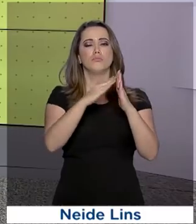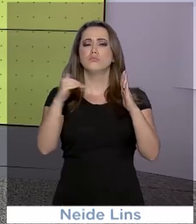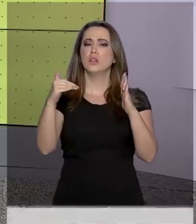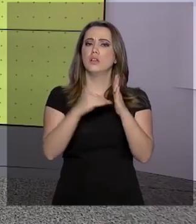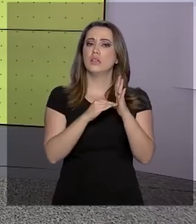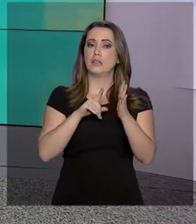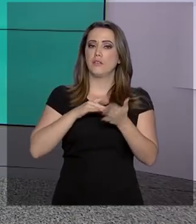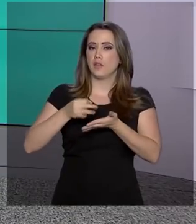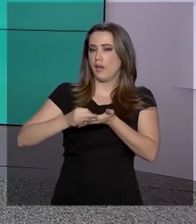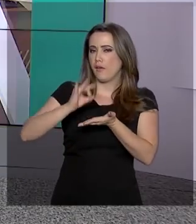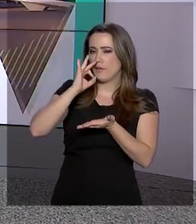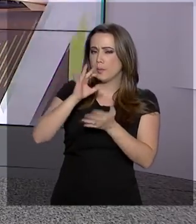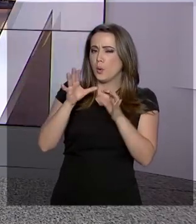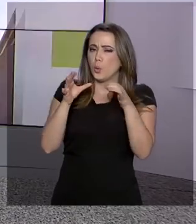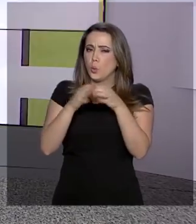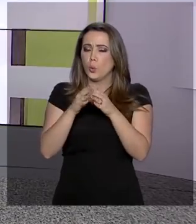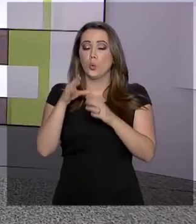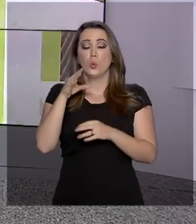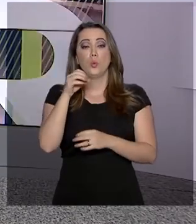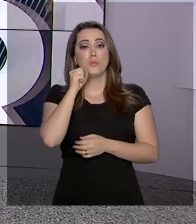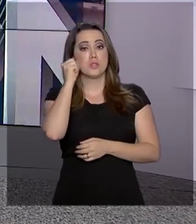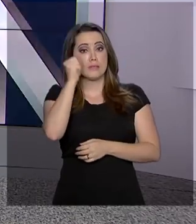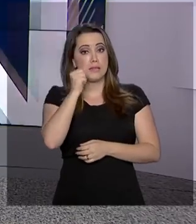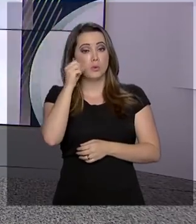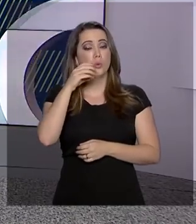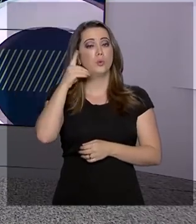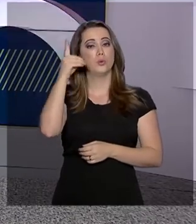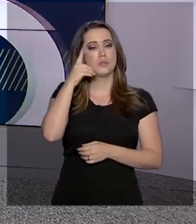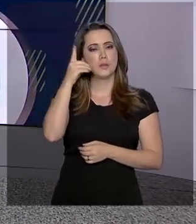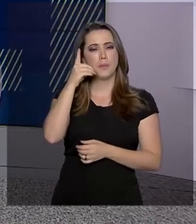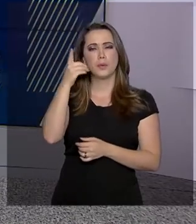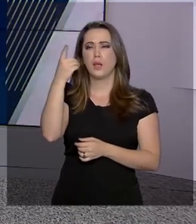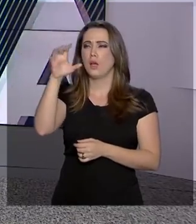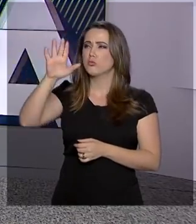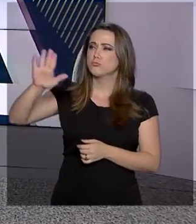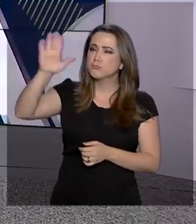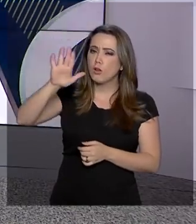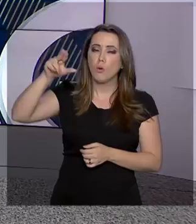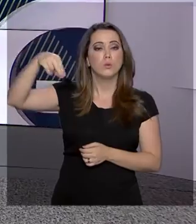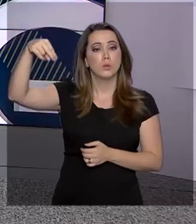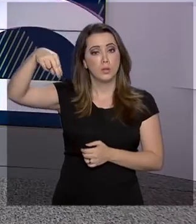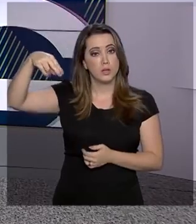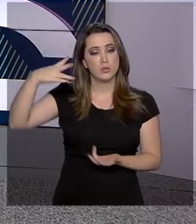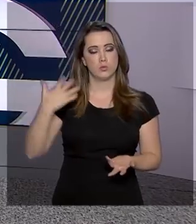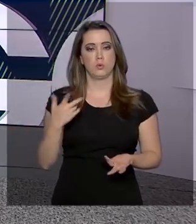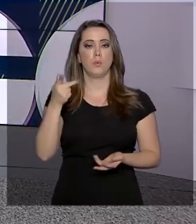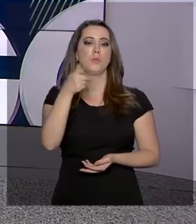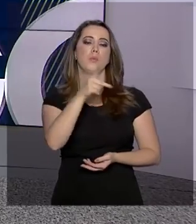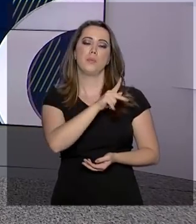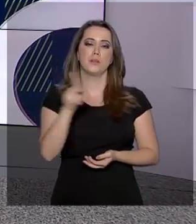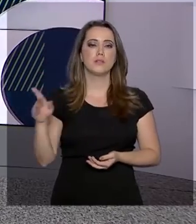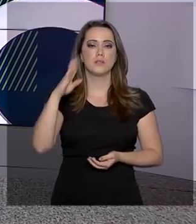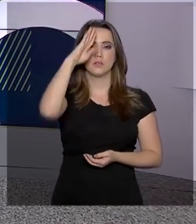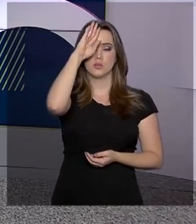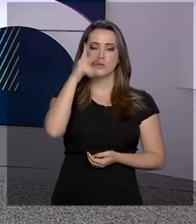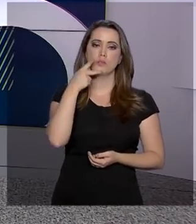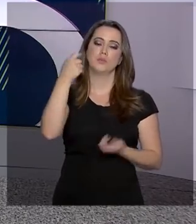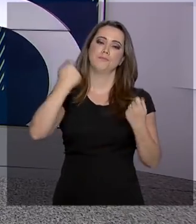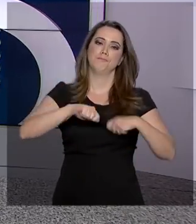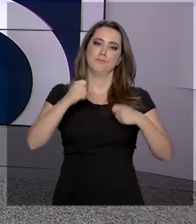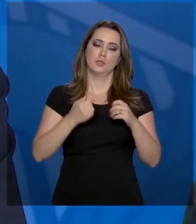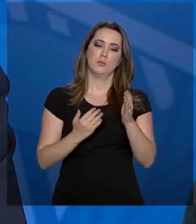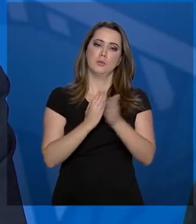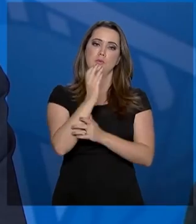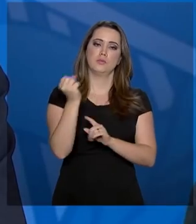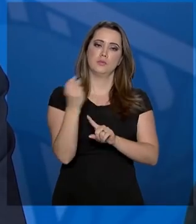café da manhã com parlamentares do Nordeste, o presidente Jair Bolsonaro voltou a defender a importância da nova Previdência para o país.